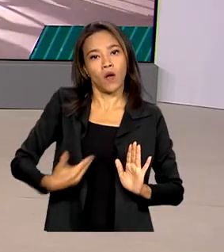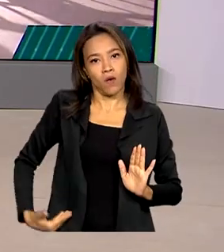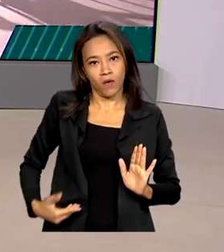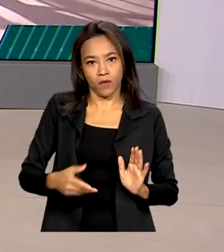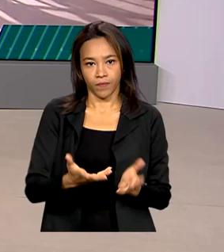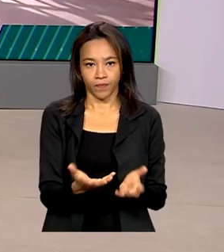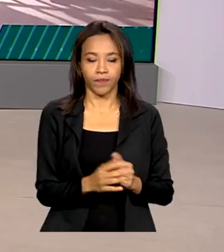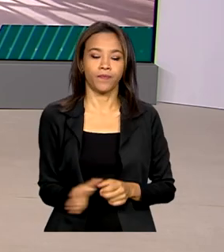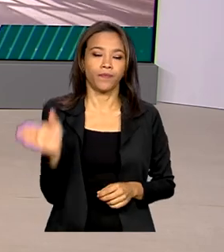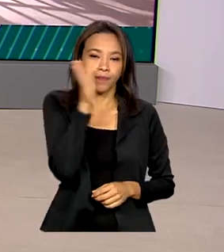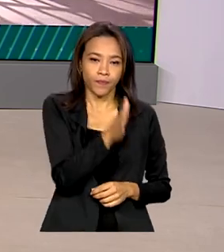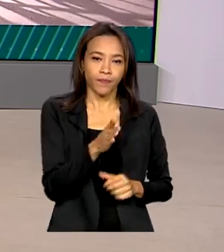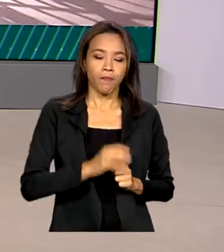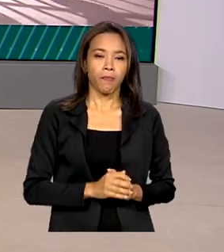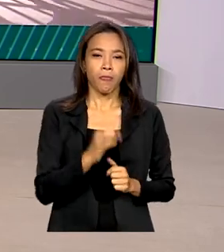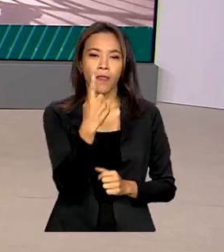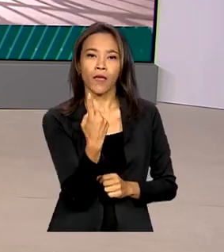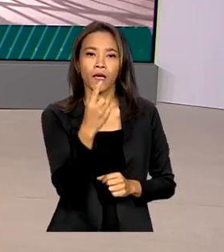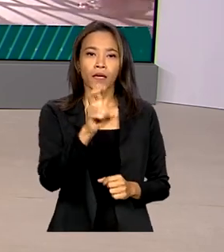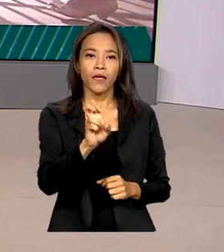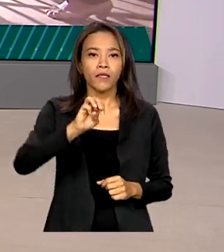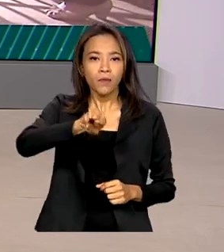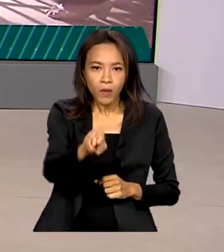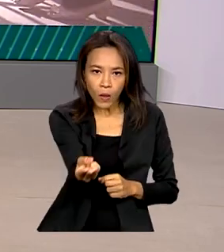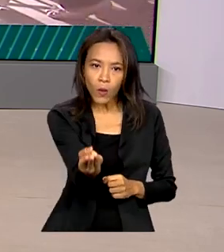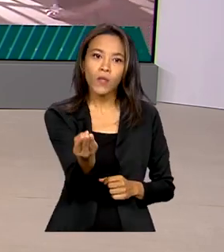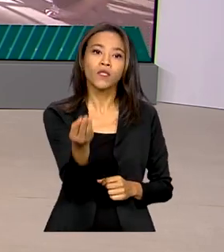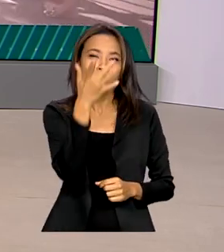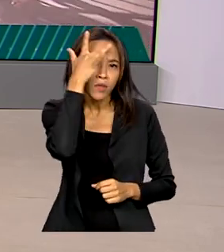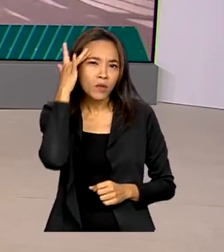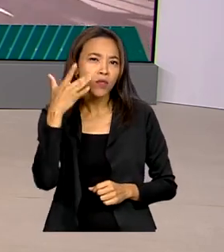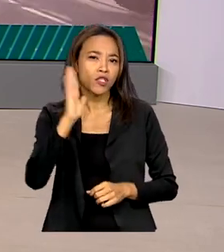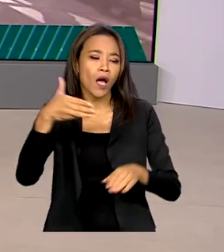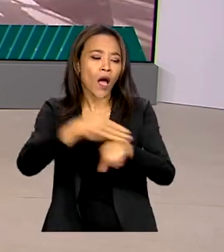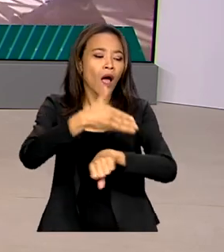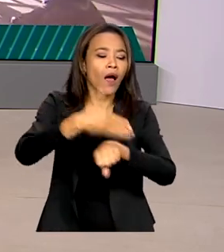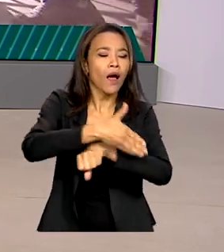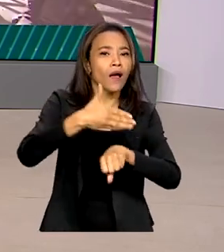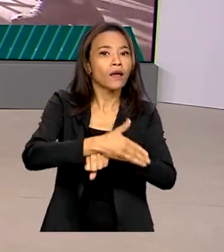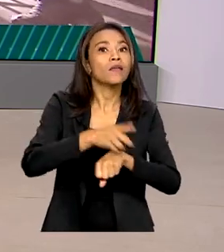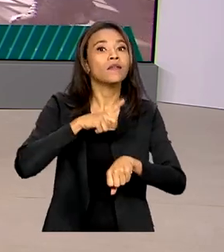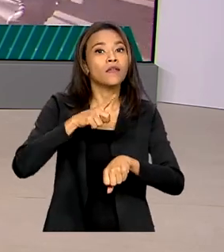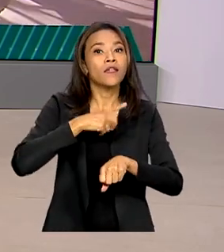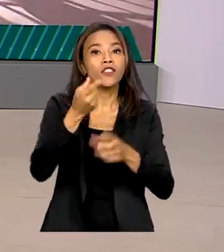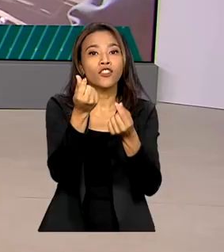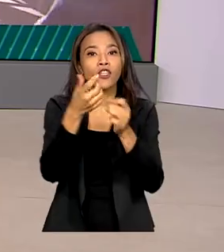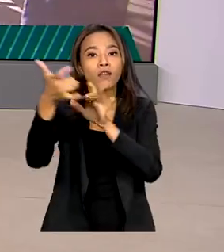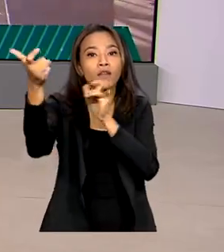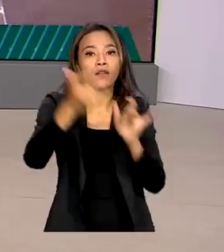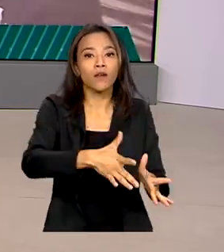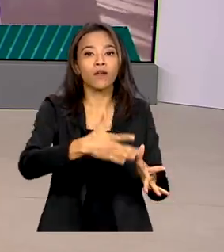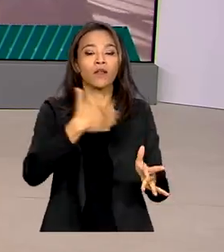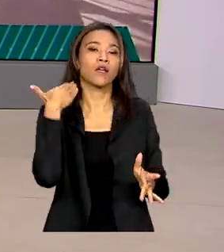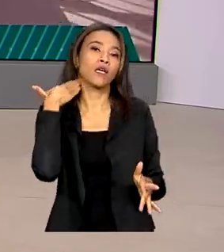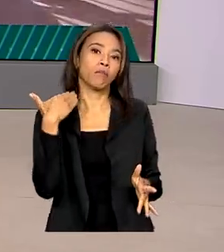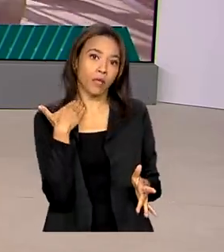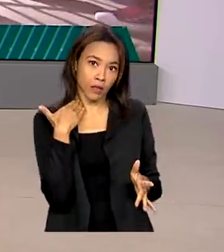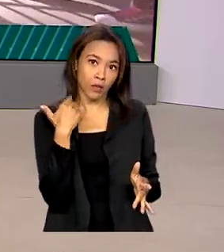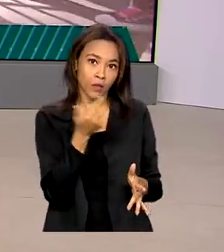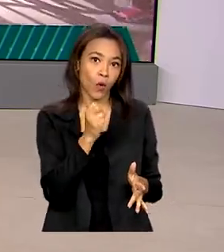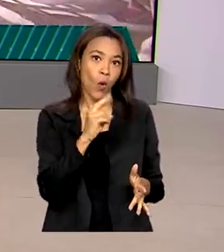15 milhões de pessoas já consultaram se tem algum dinheiro esquecido em bancos ou outras instituições